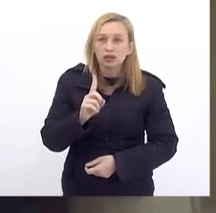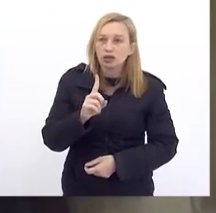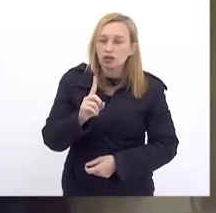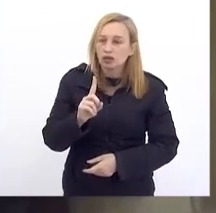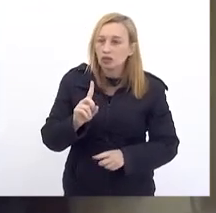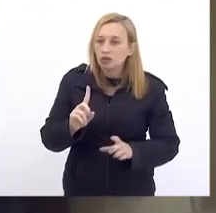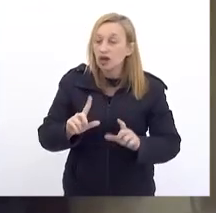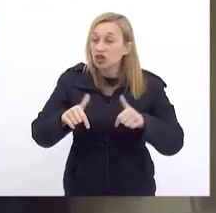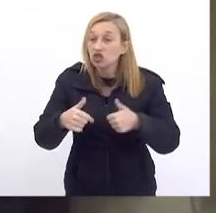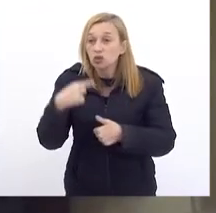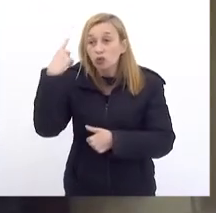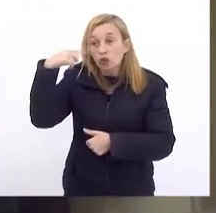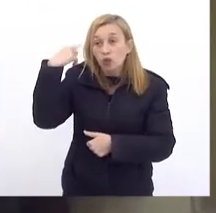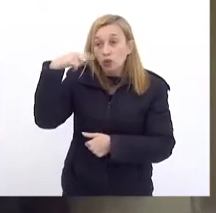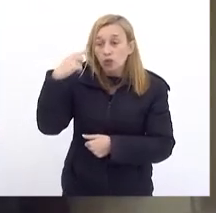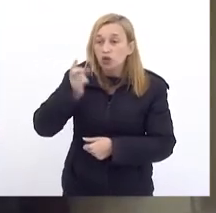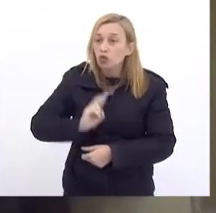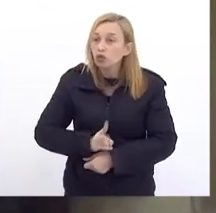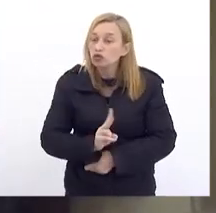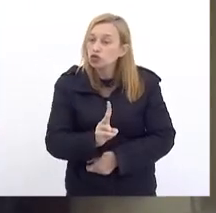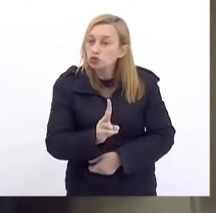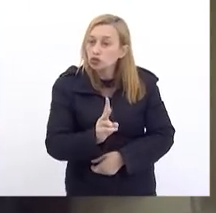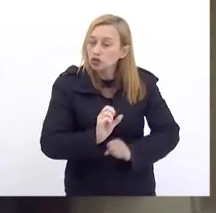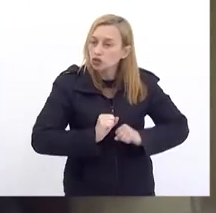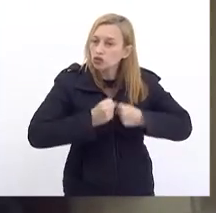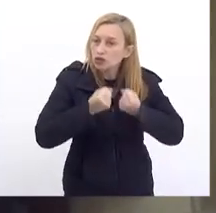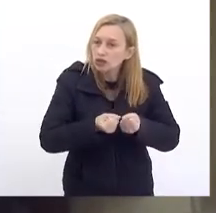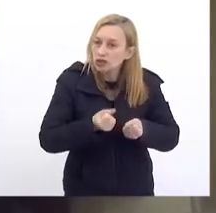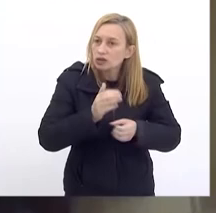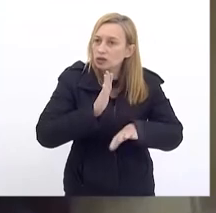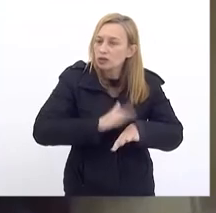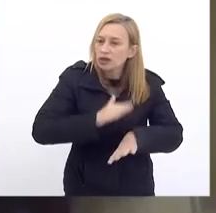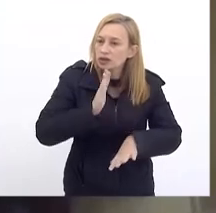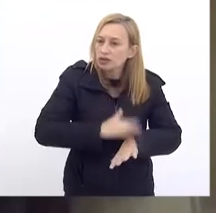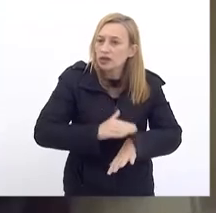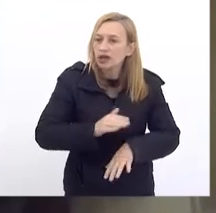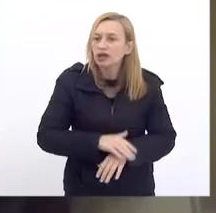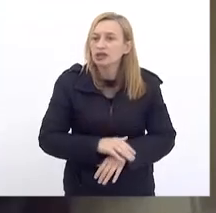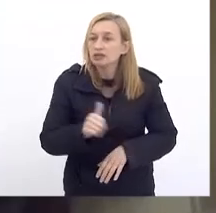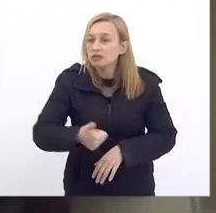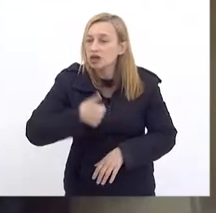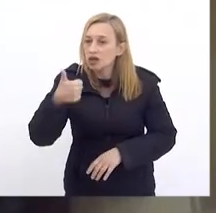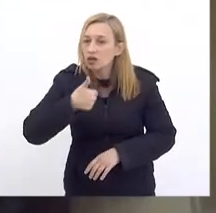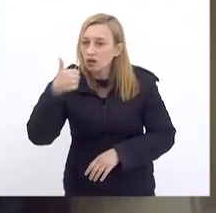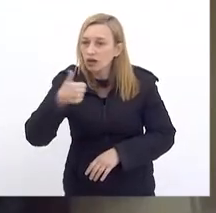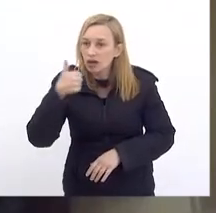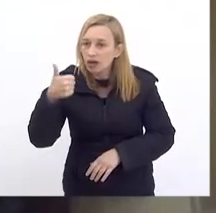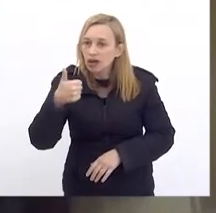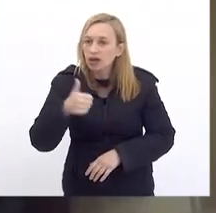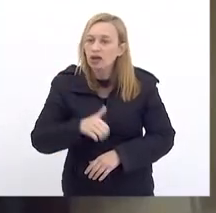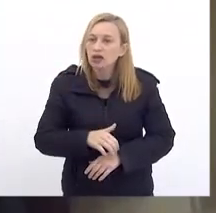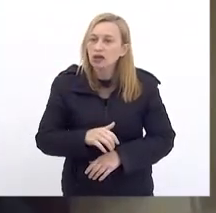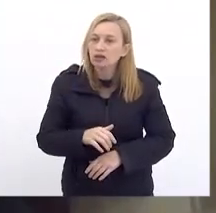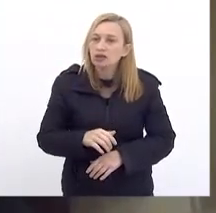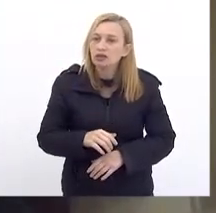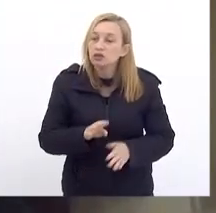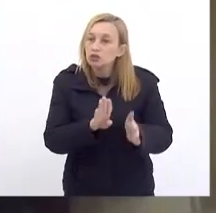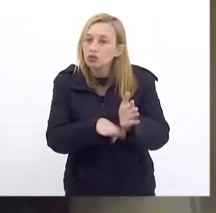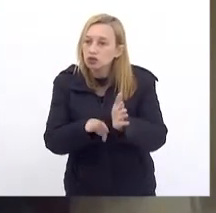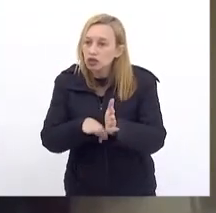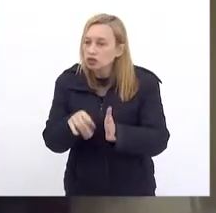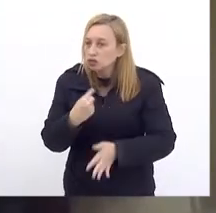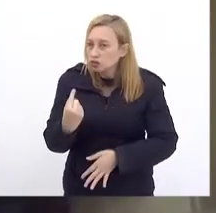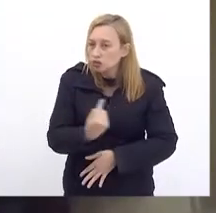Continuarmos Tentando cada vez mais Melhorar A qualidade Dos nossos Gastos